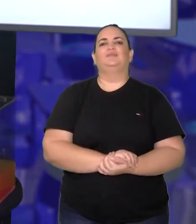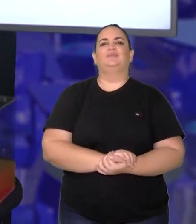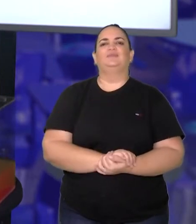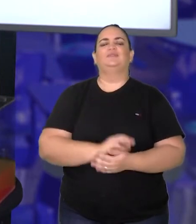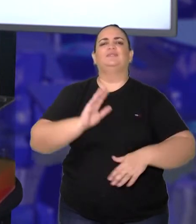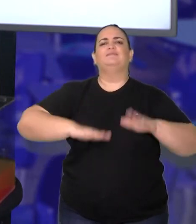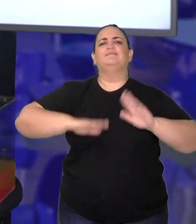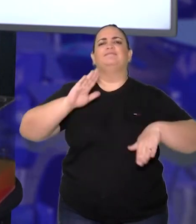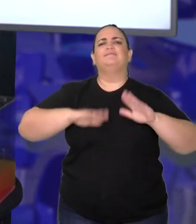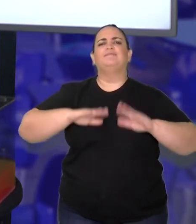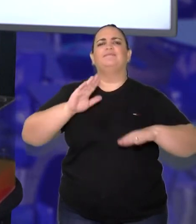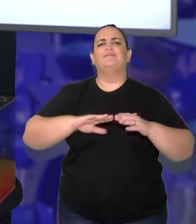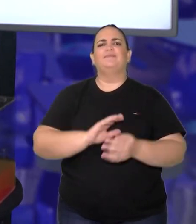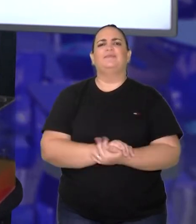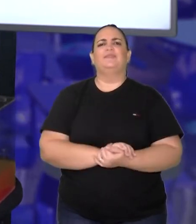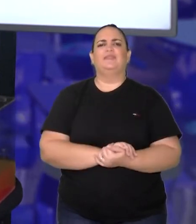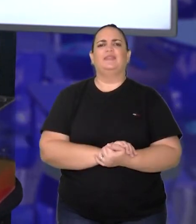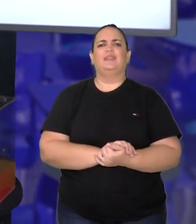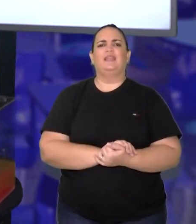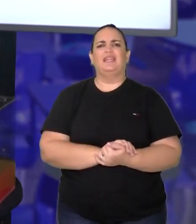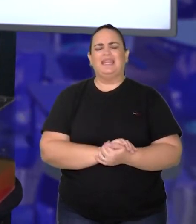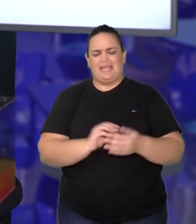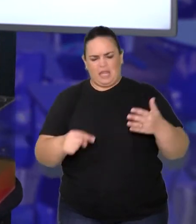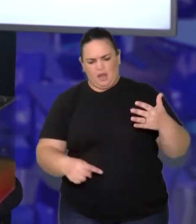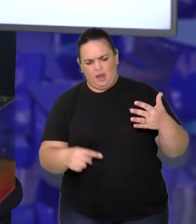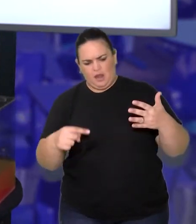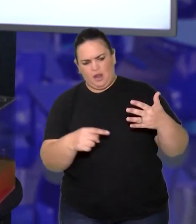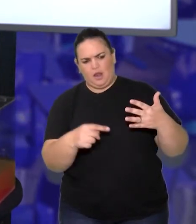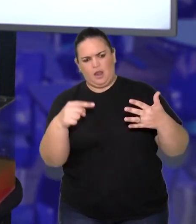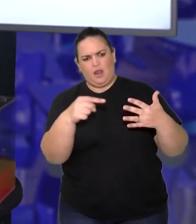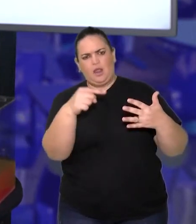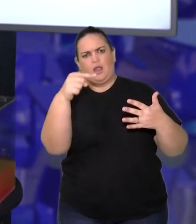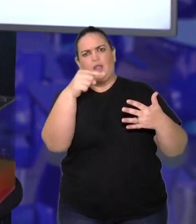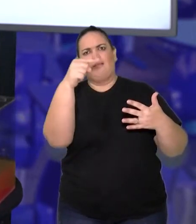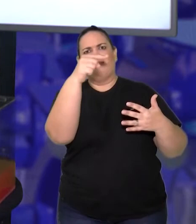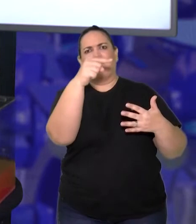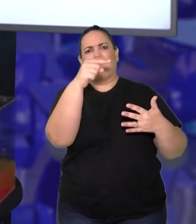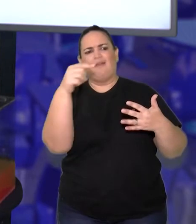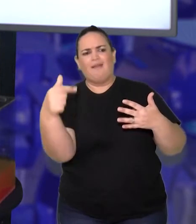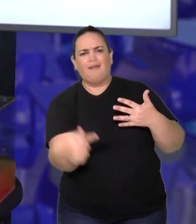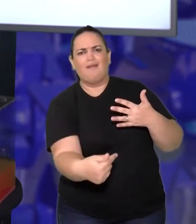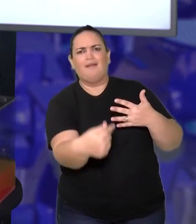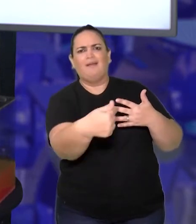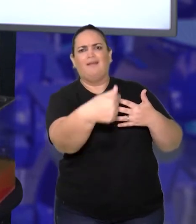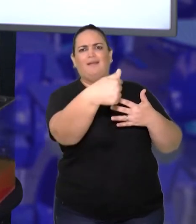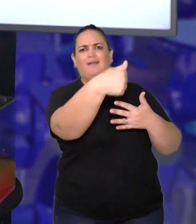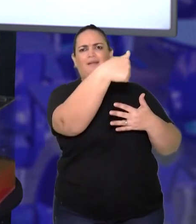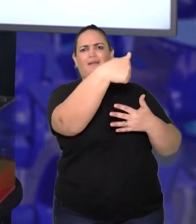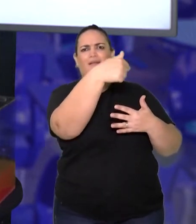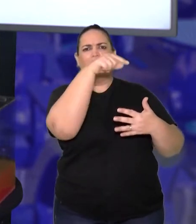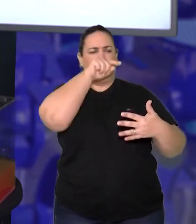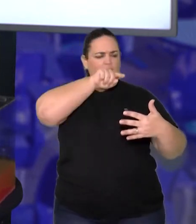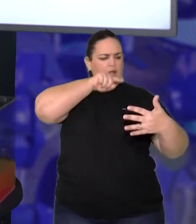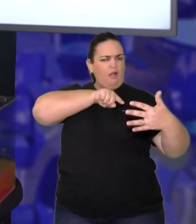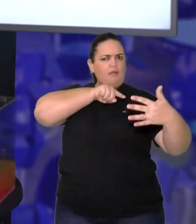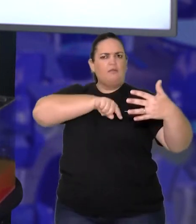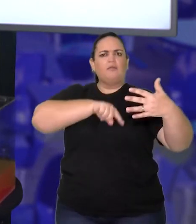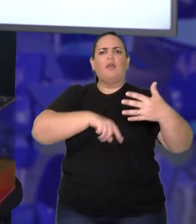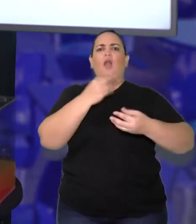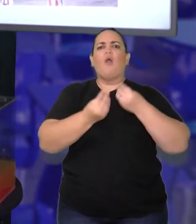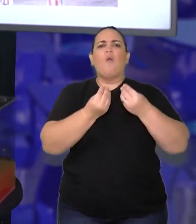quantos cubinhos a gente tem em cada dimensão, que é um assunto que a gente vai agregar para poder auxiliar vocês mais para frente.